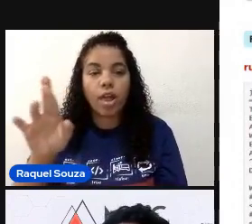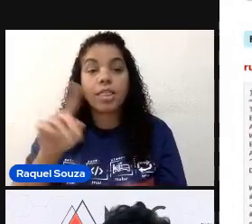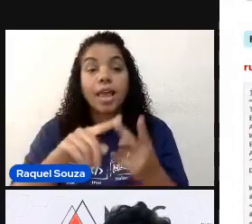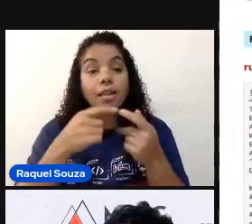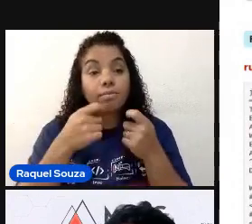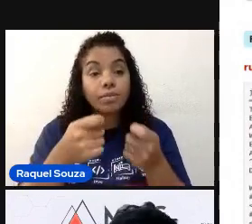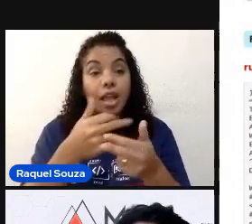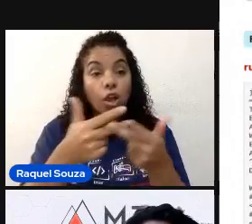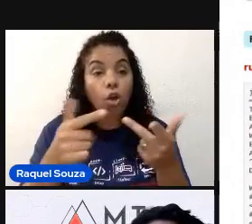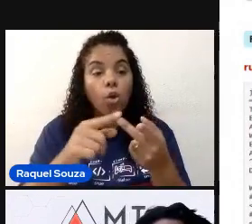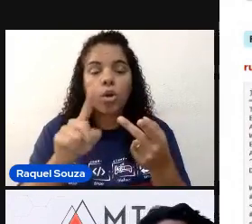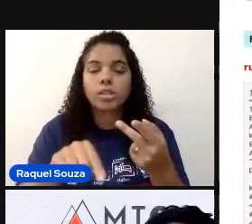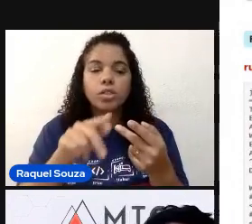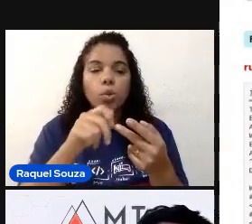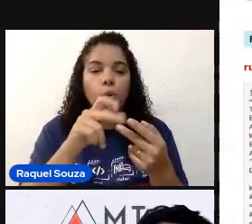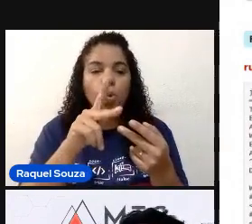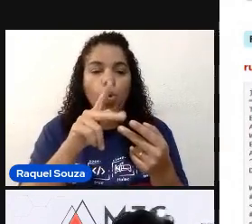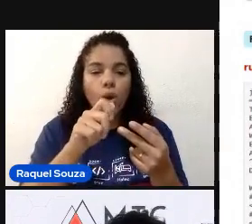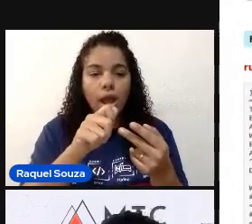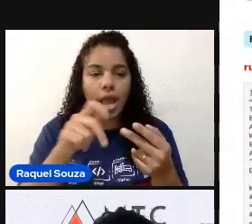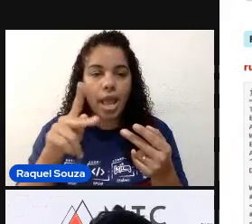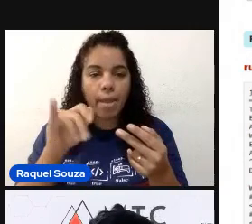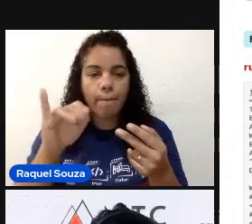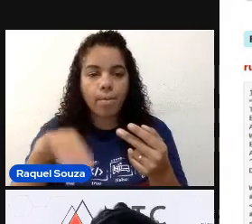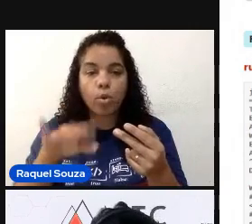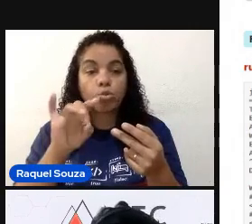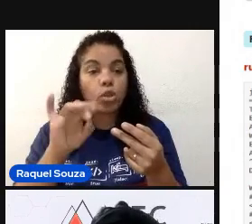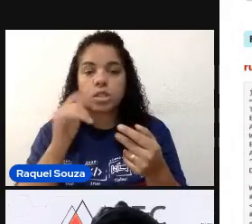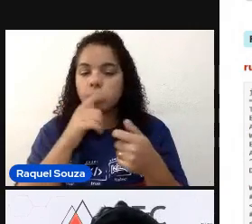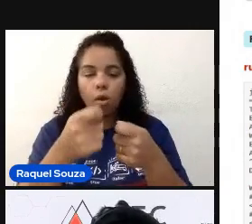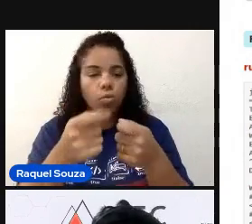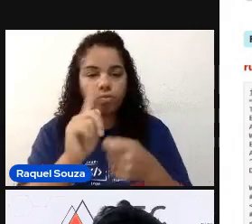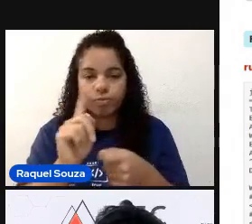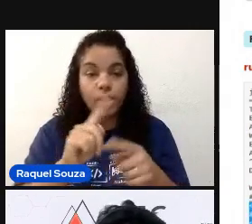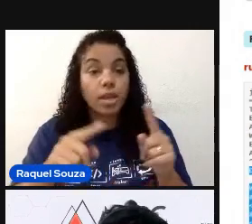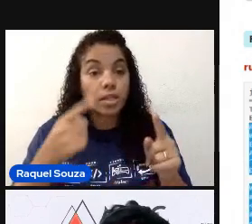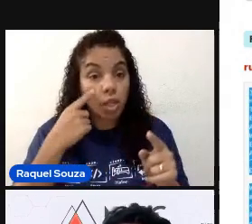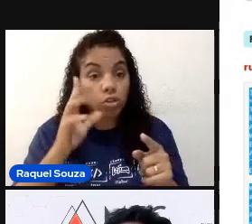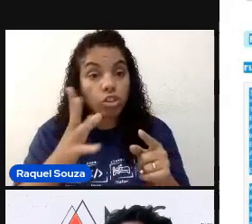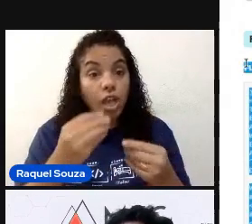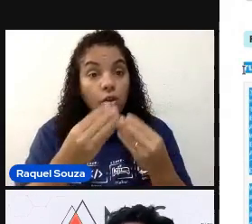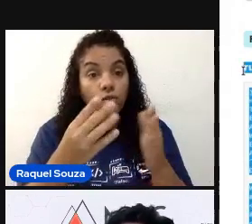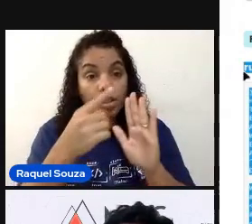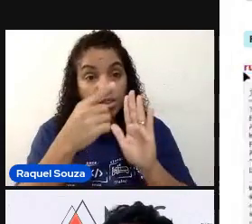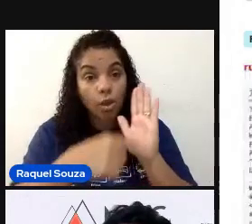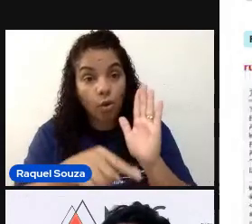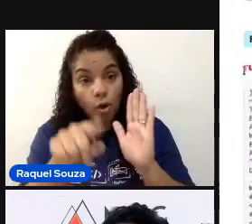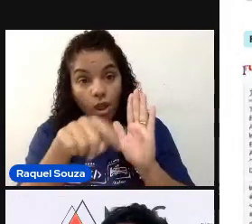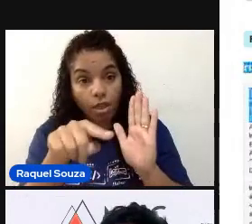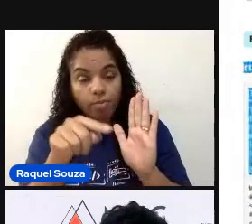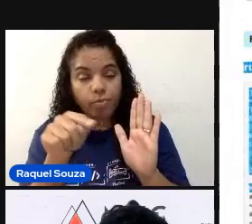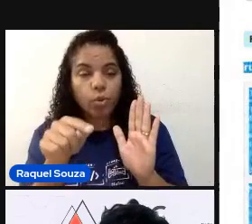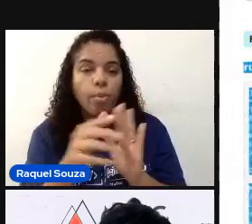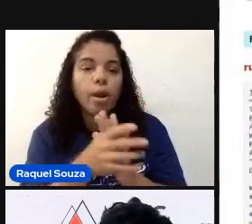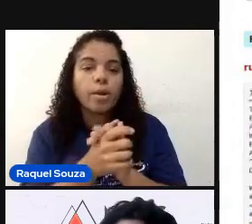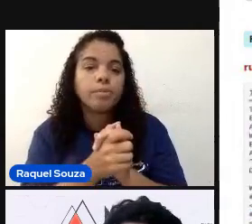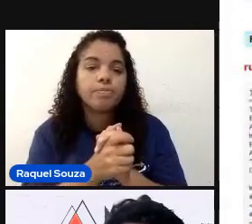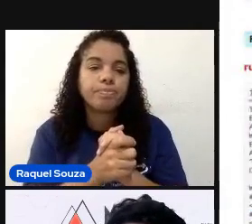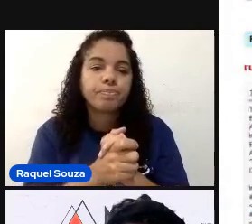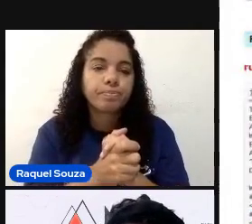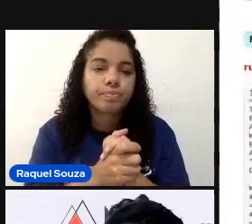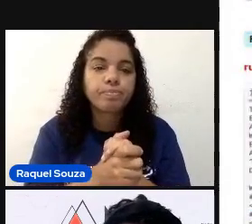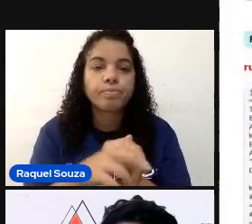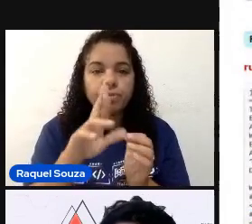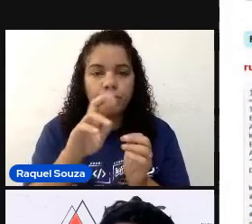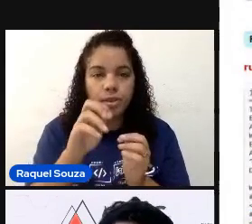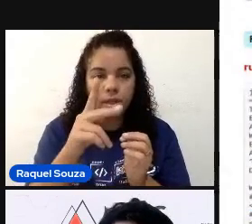o Appium sozinho não entrega. Então, ele já ofereceu para a gente um report